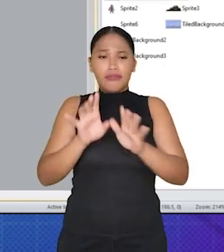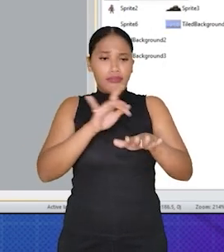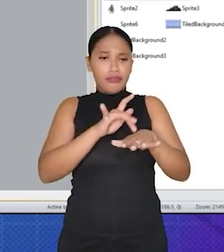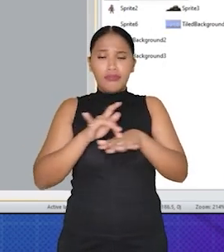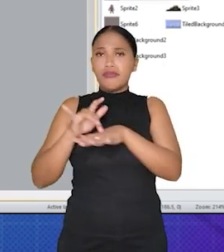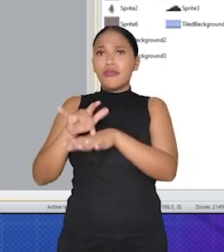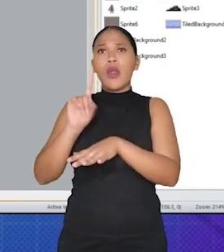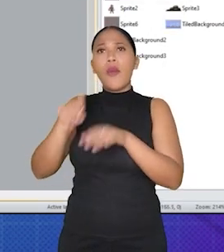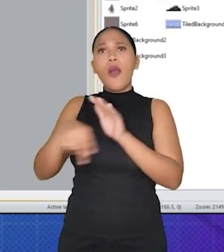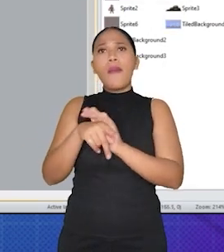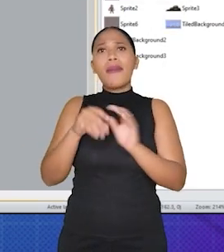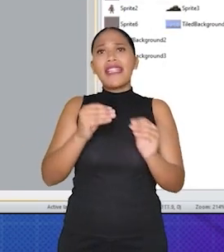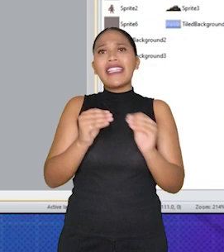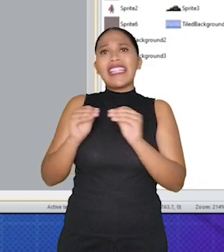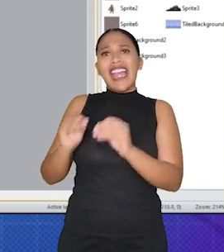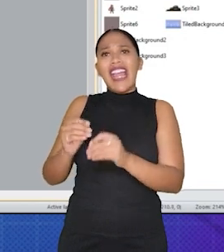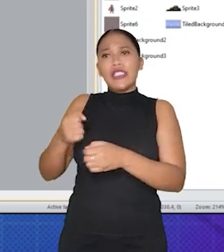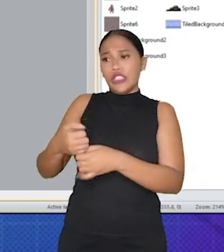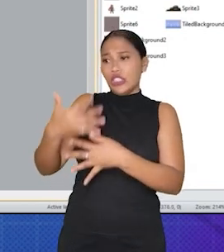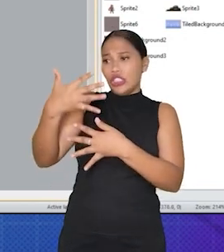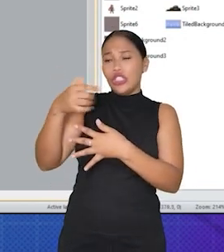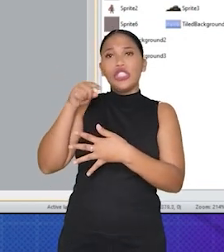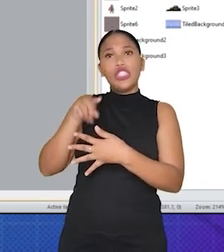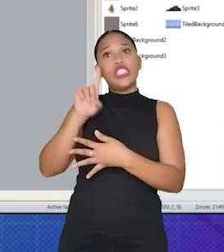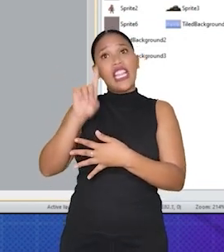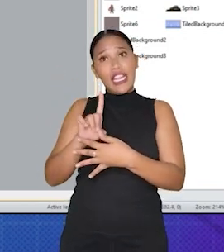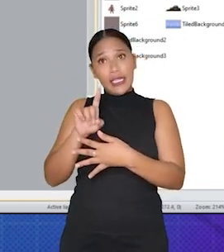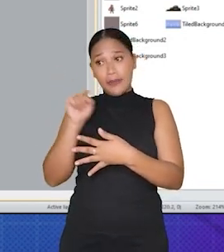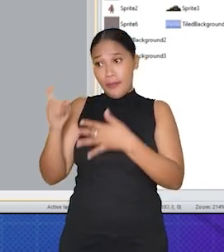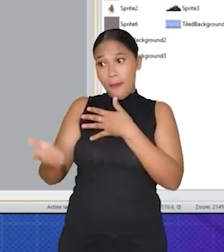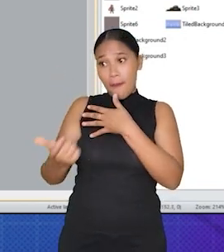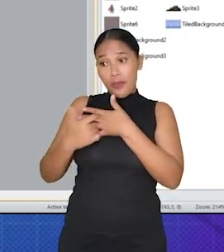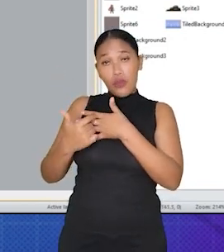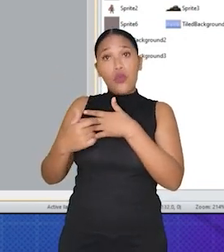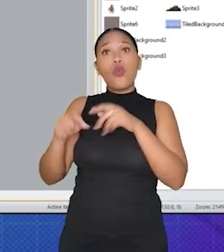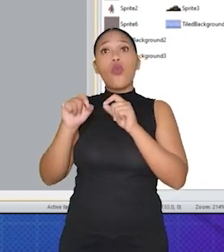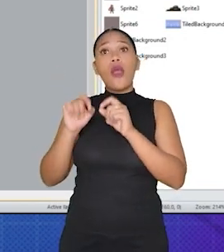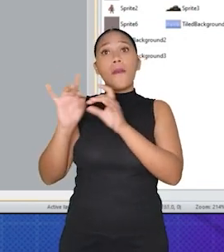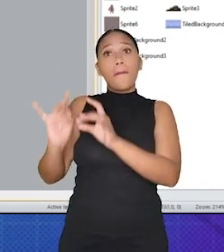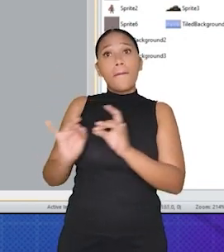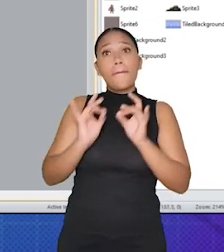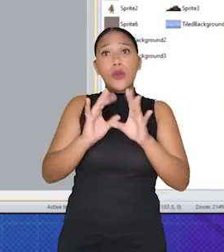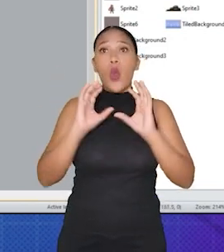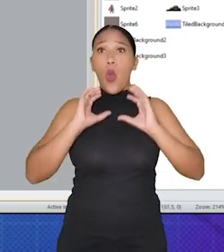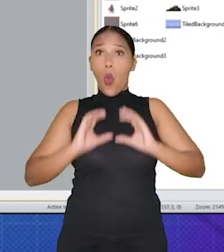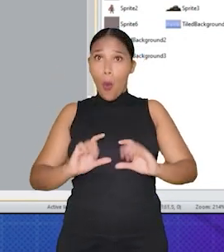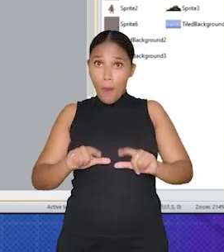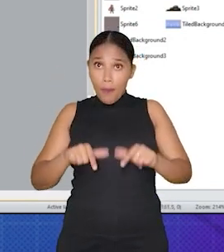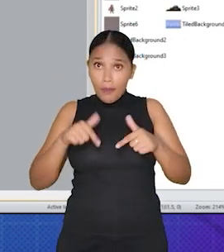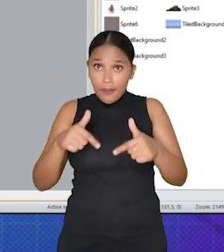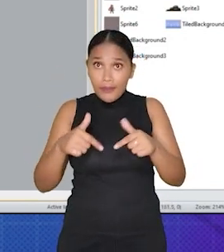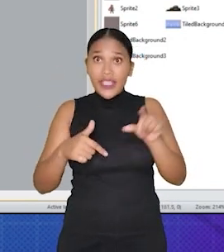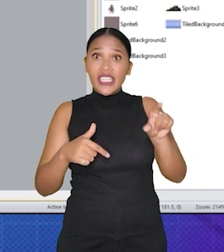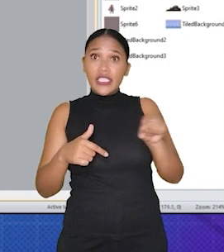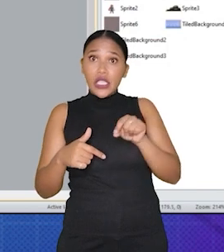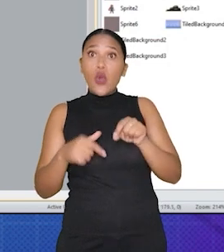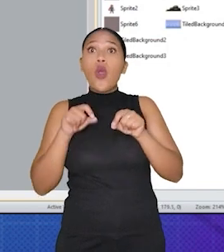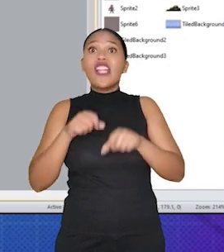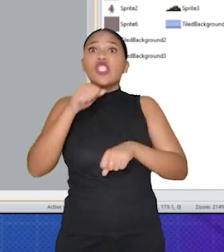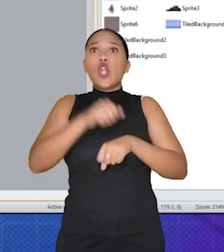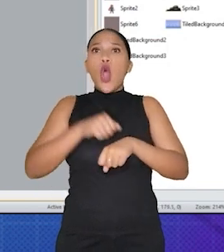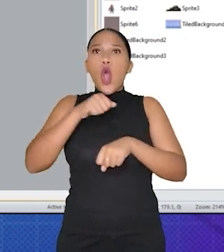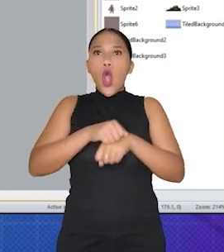e vá para a guia Comportamentos no painel de propriedades à direita. Clique no botão Adicionar Comportamento e selecione